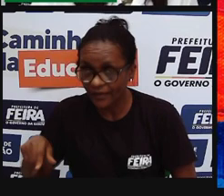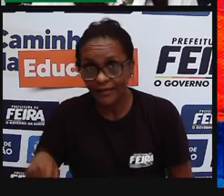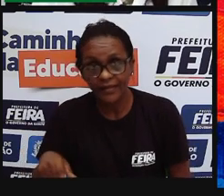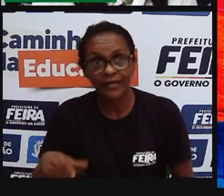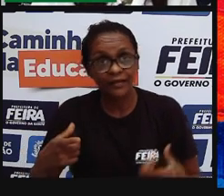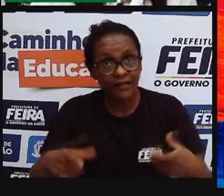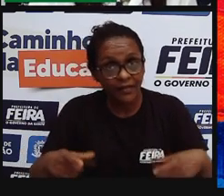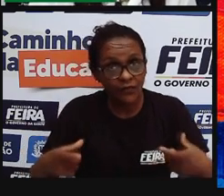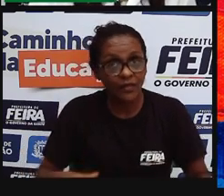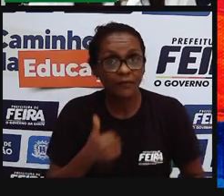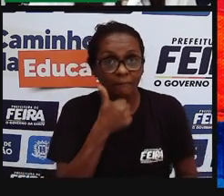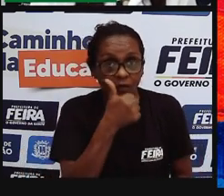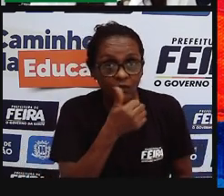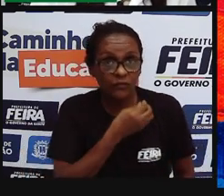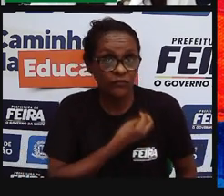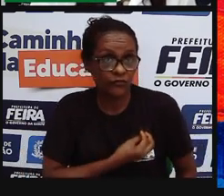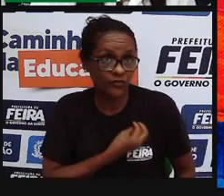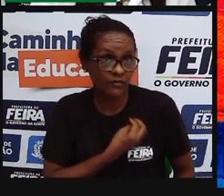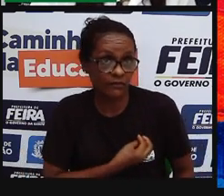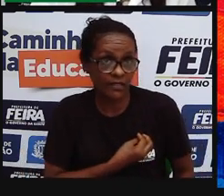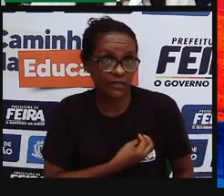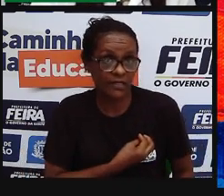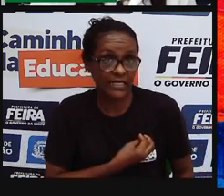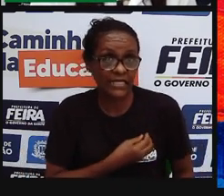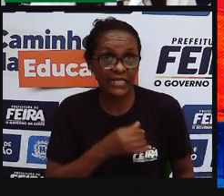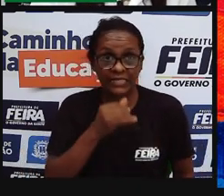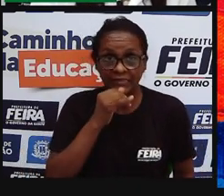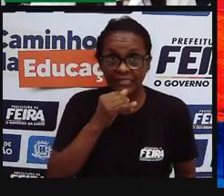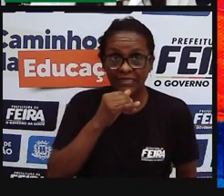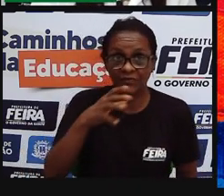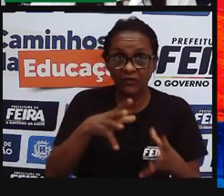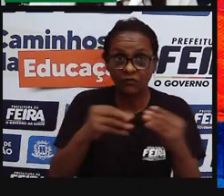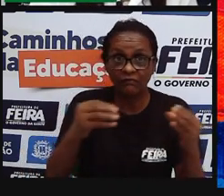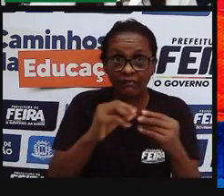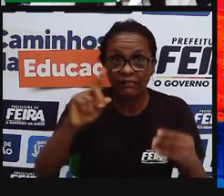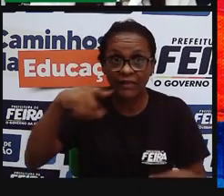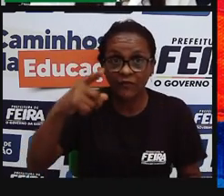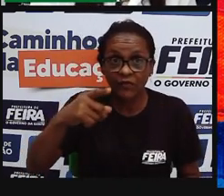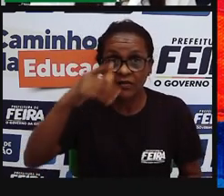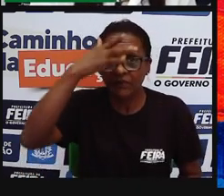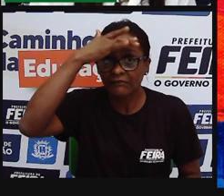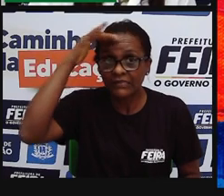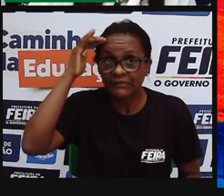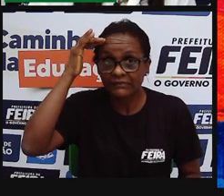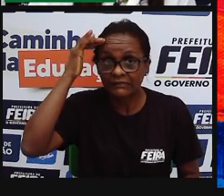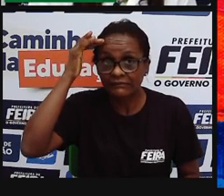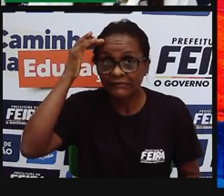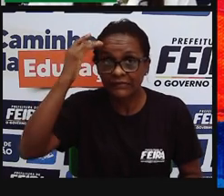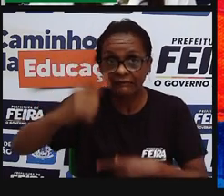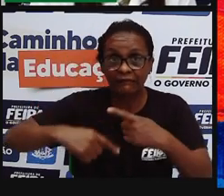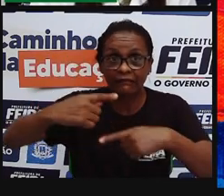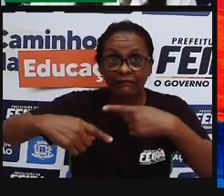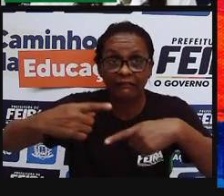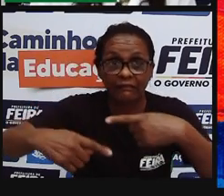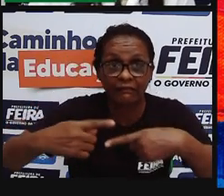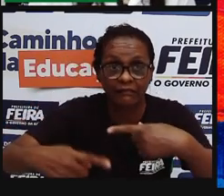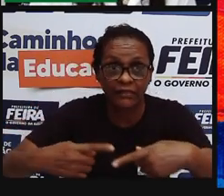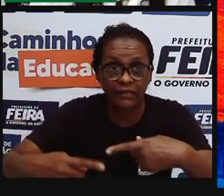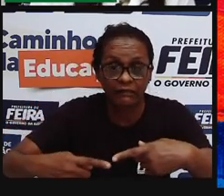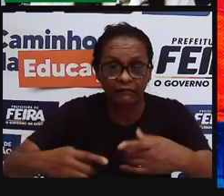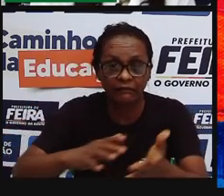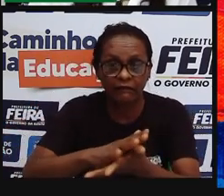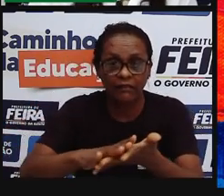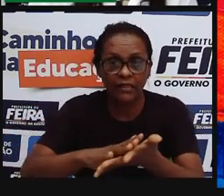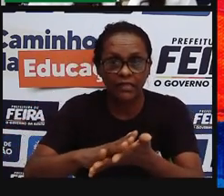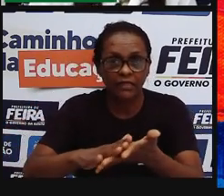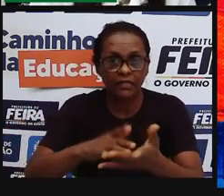uma diversidade, pra que nós não façamos com que todo o ambiente, toda a